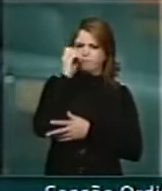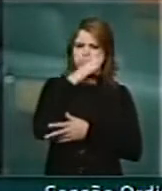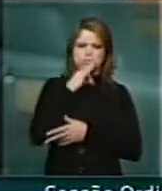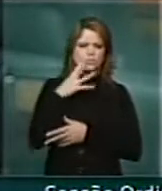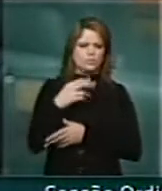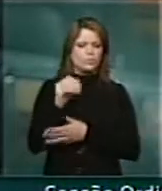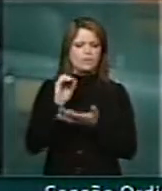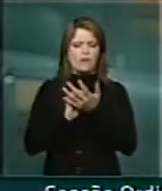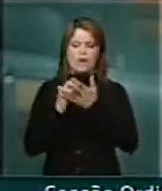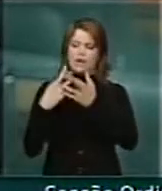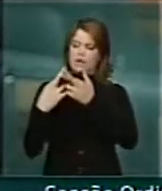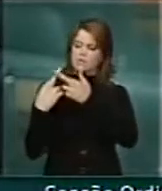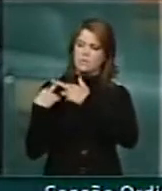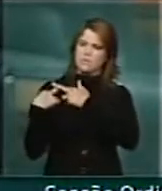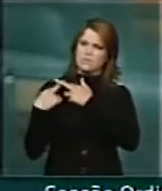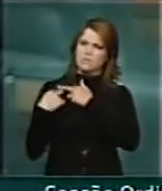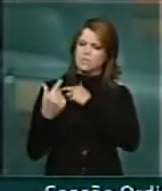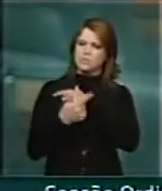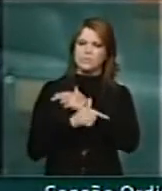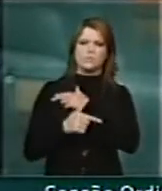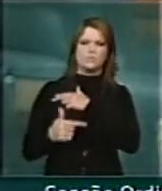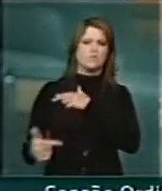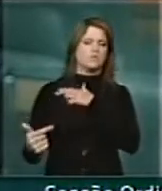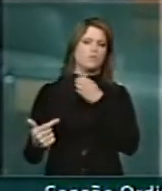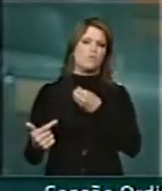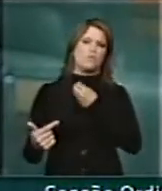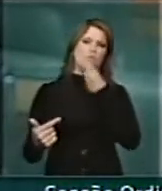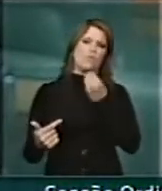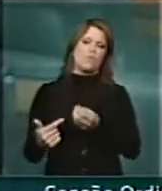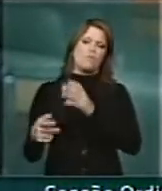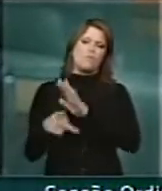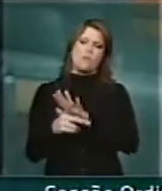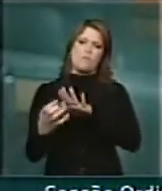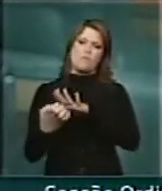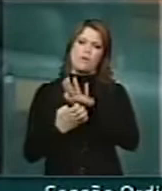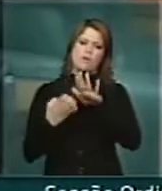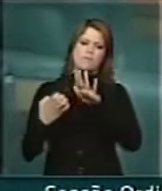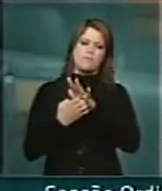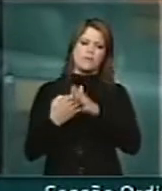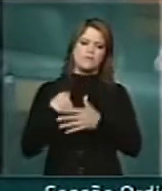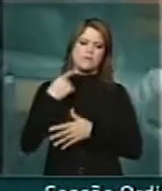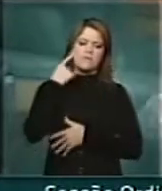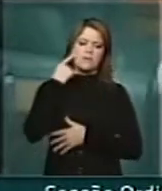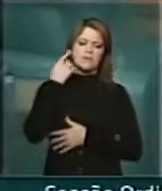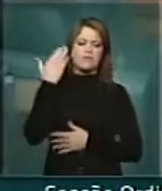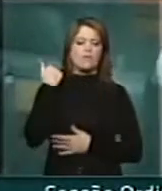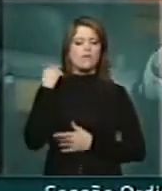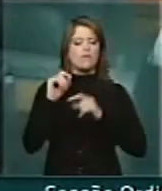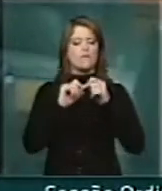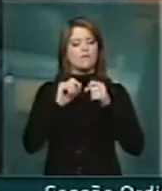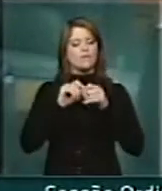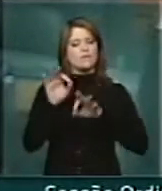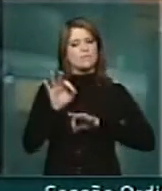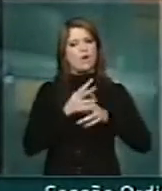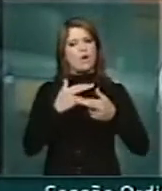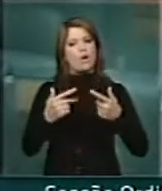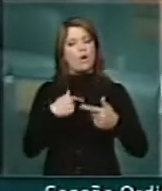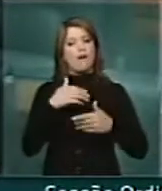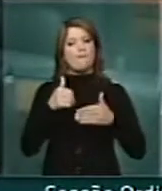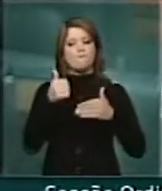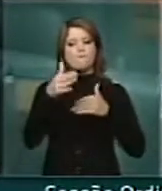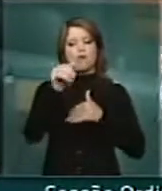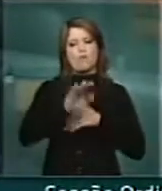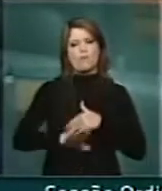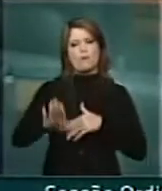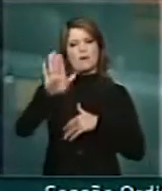inconsequência, de uma irresponsabilidade por parte desta empresa que pensávamos que estava operando, inclusive, fora